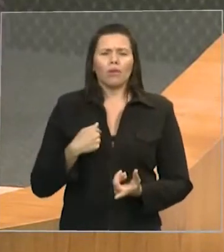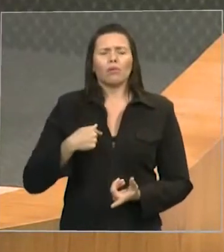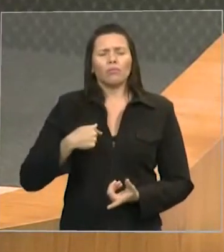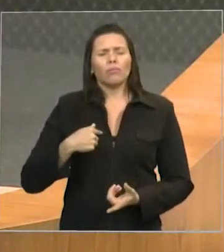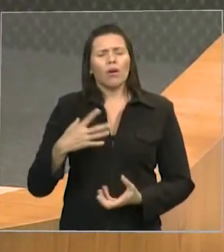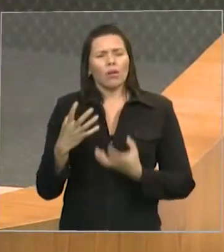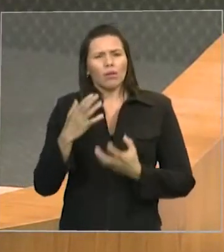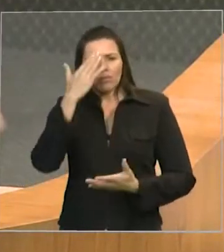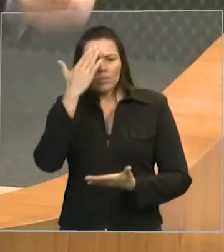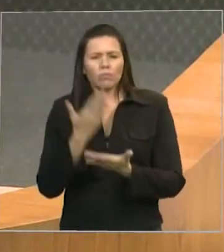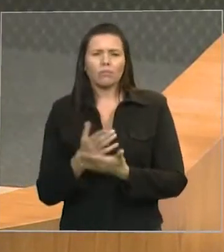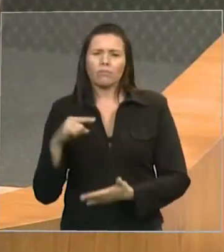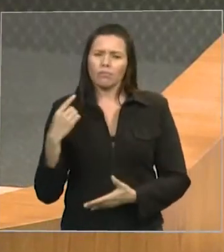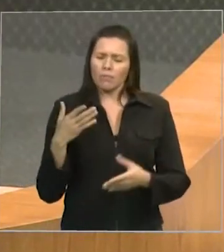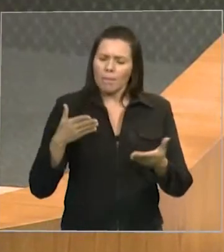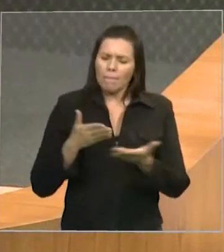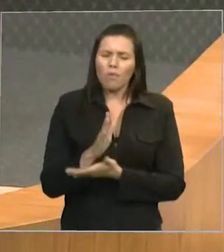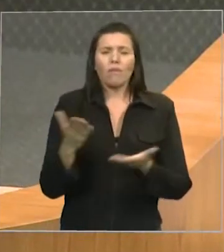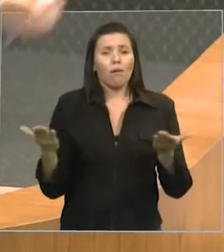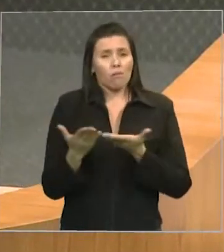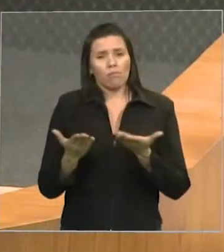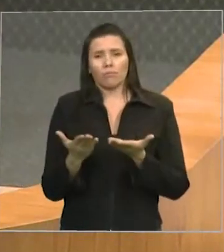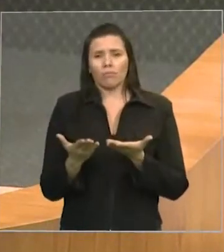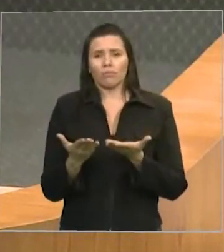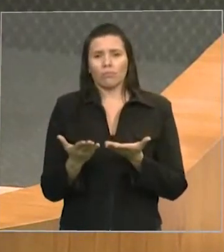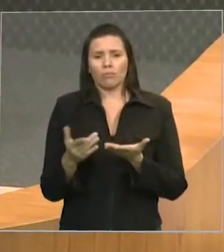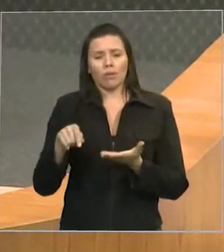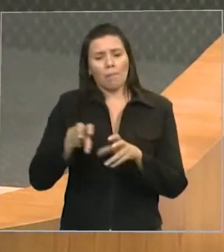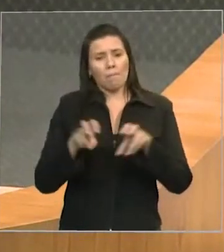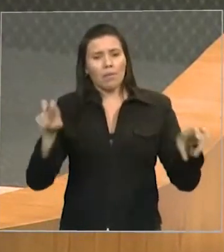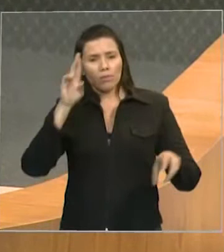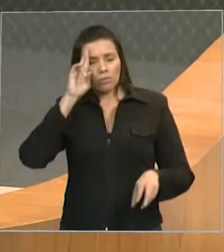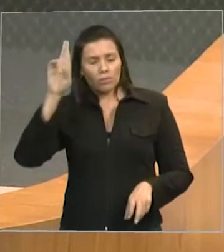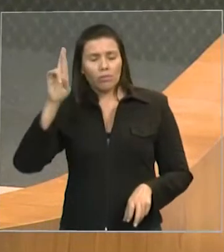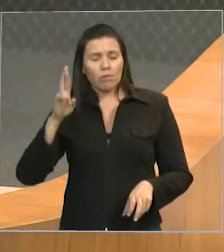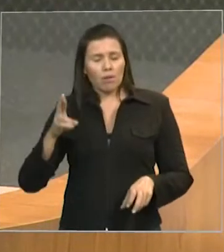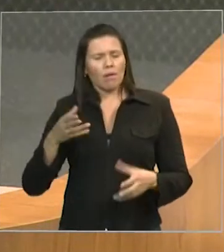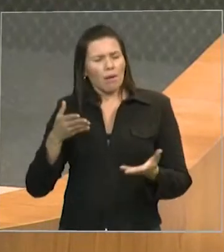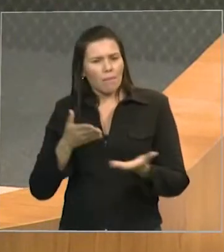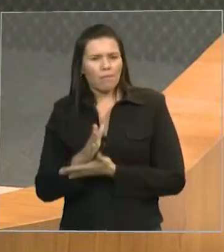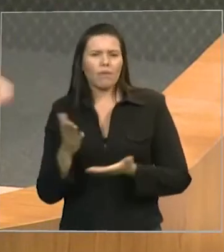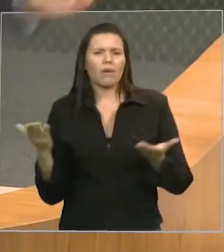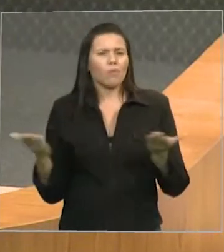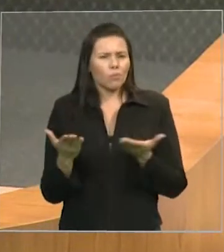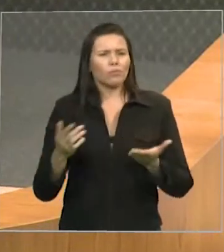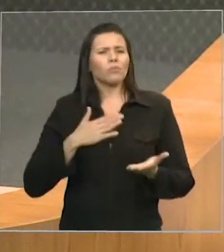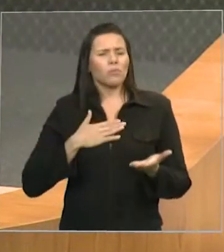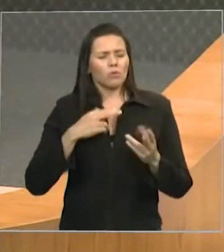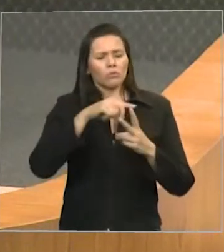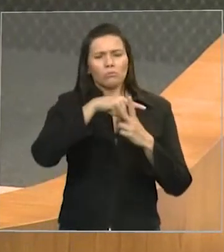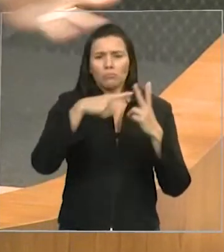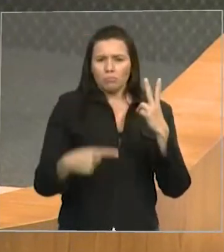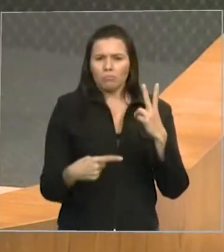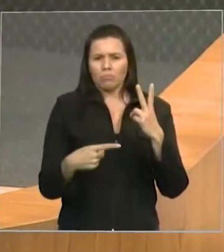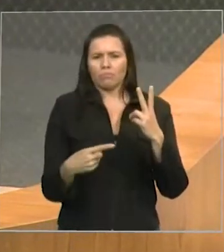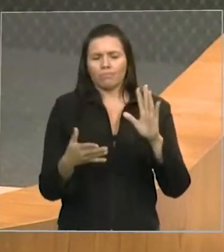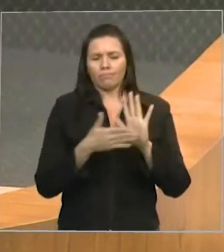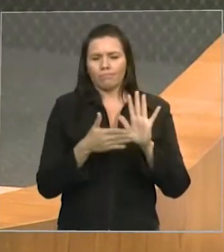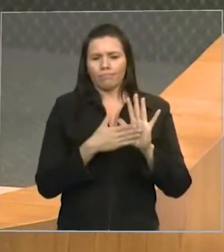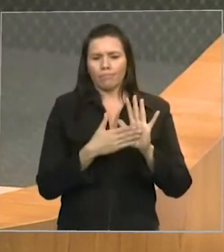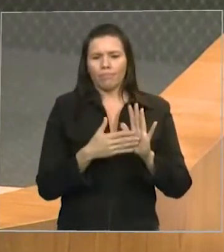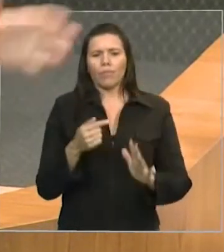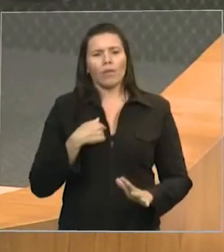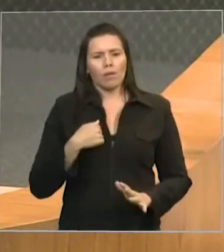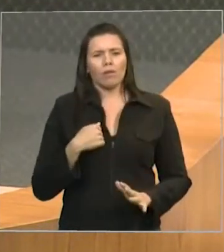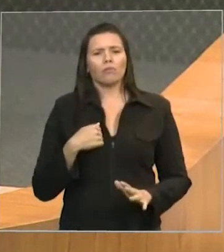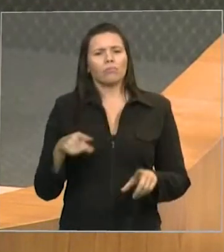que foi aprovada nesta casa, e peço que vossa excelência e os dois colegas que fazem parte da mesa, que fazem parte da mesa, que eu também faço parte